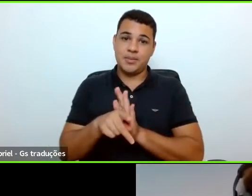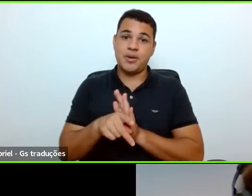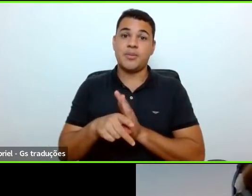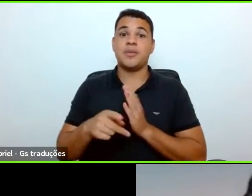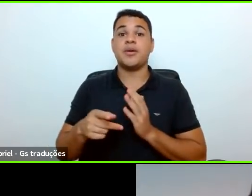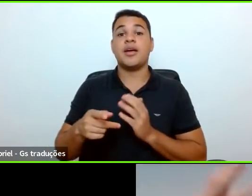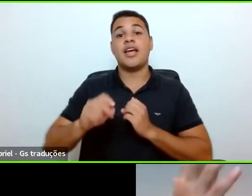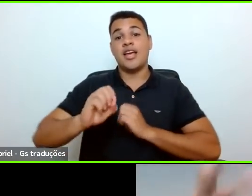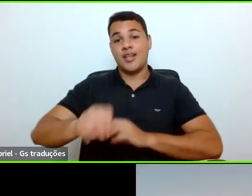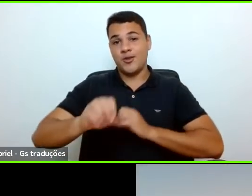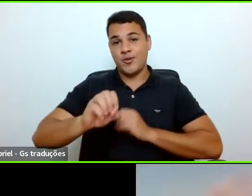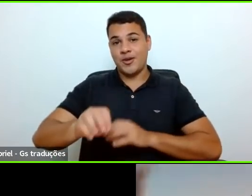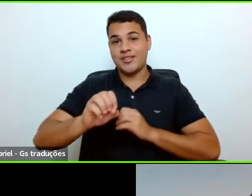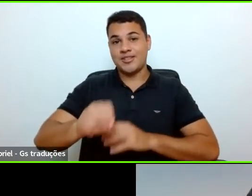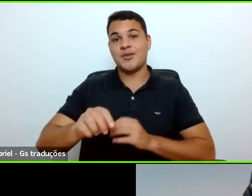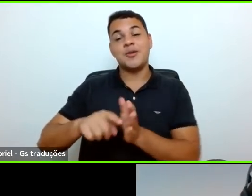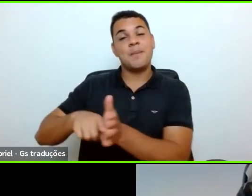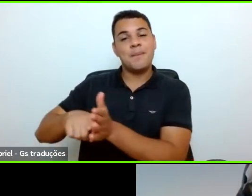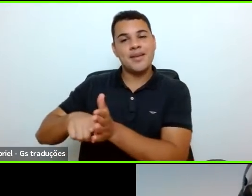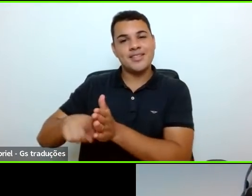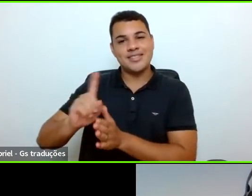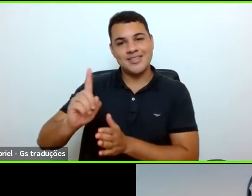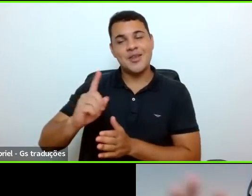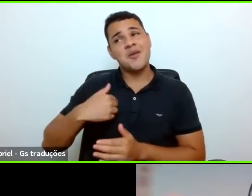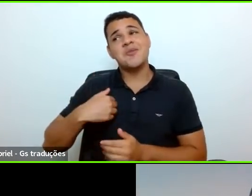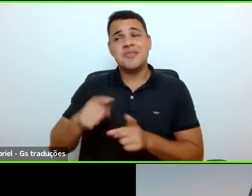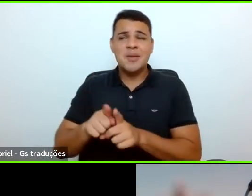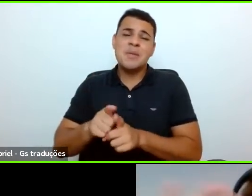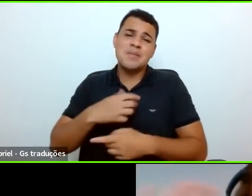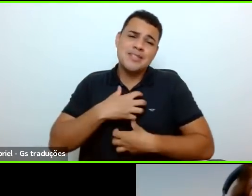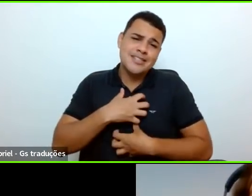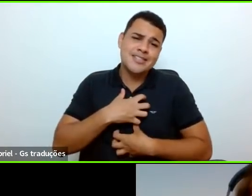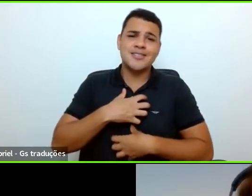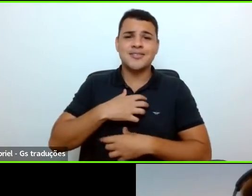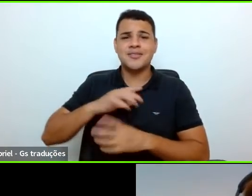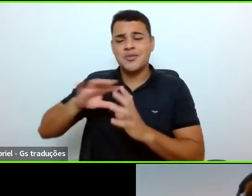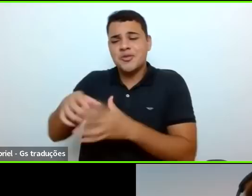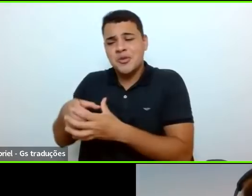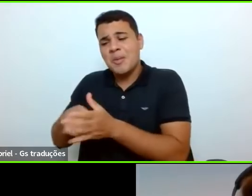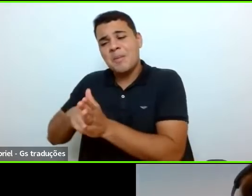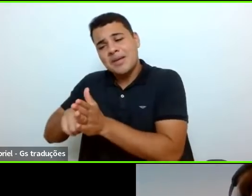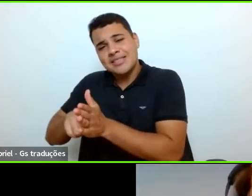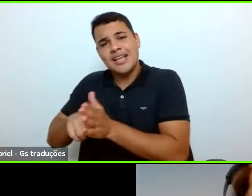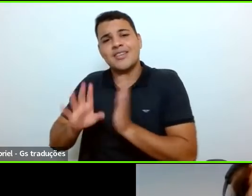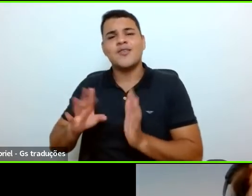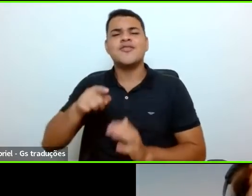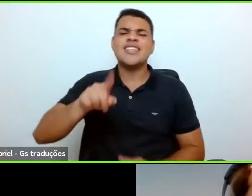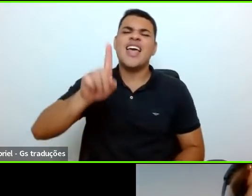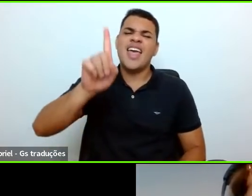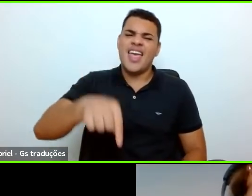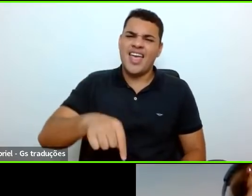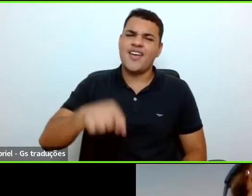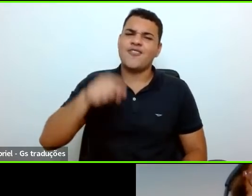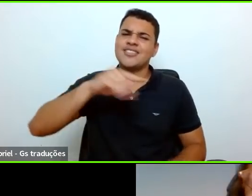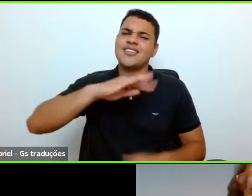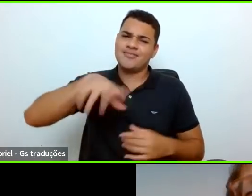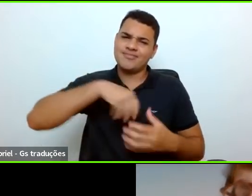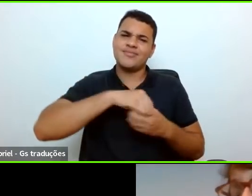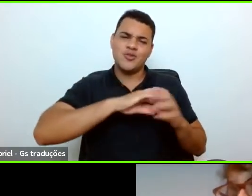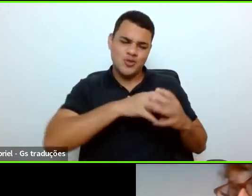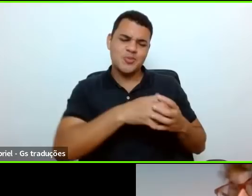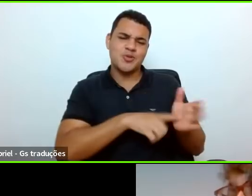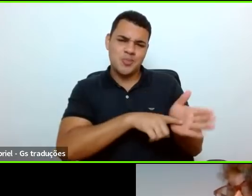educação. Olha, me sinto um pouco também, tá, gente? Um pouco assim. Você é, você é integrante nossa também.